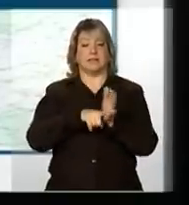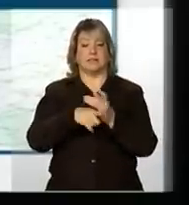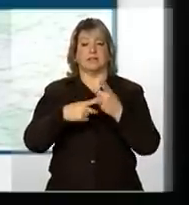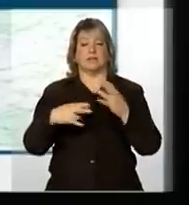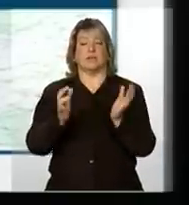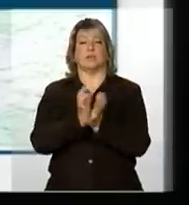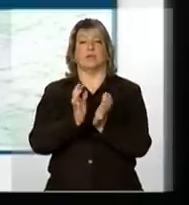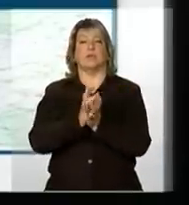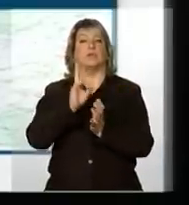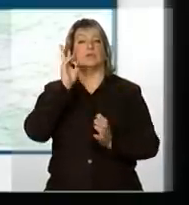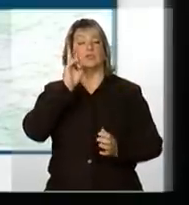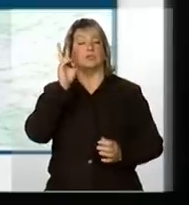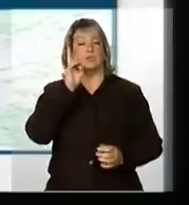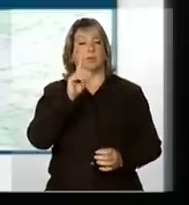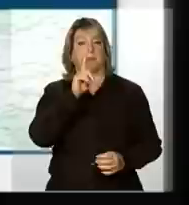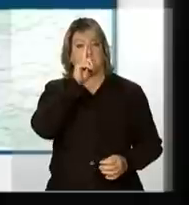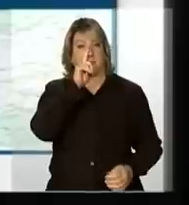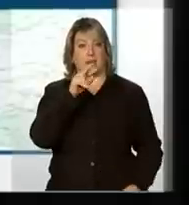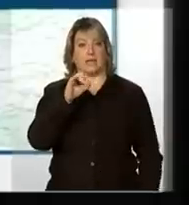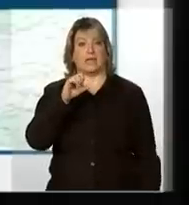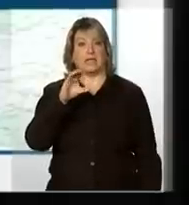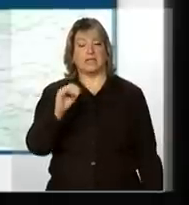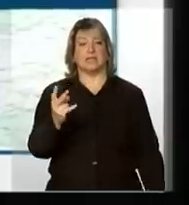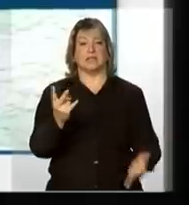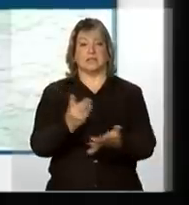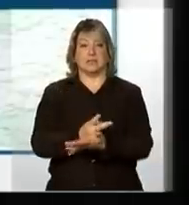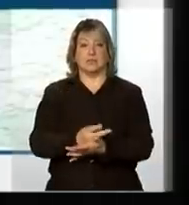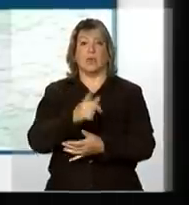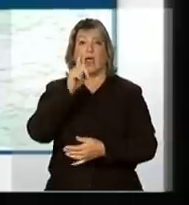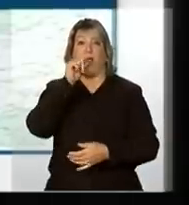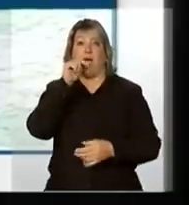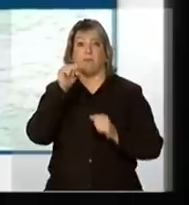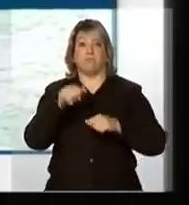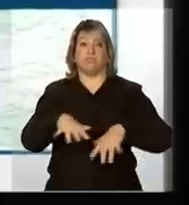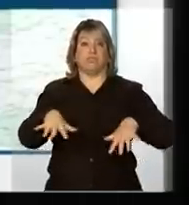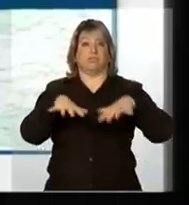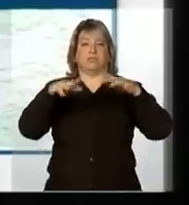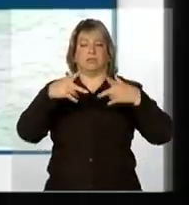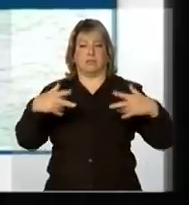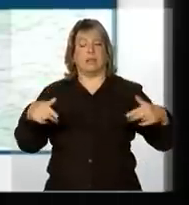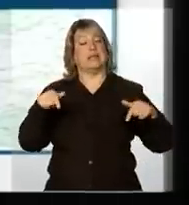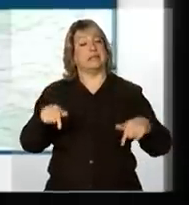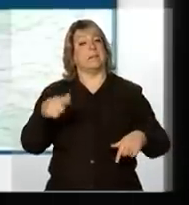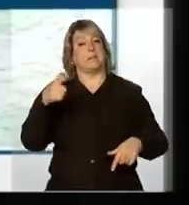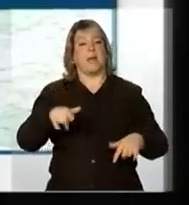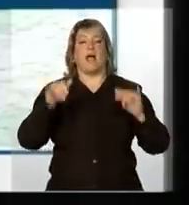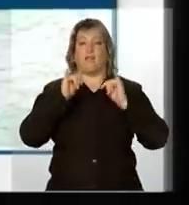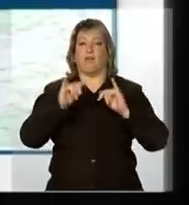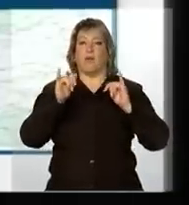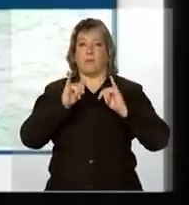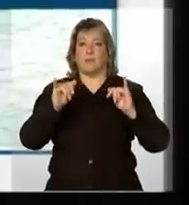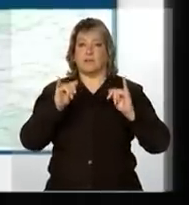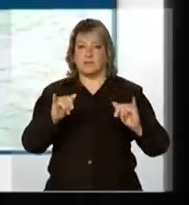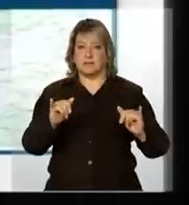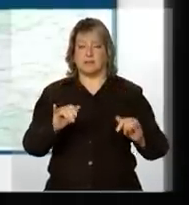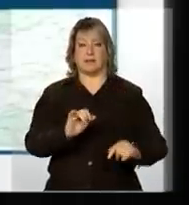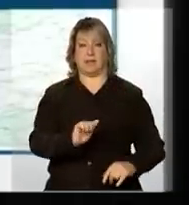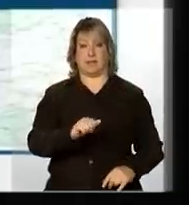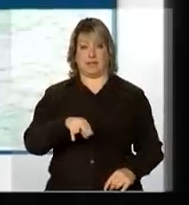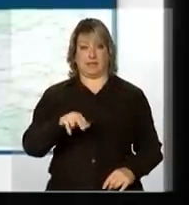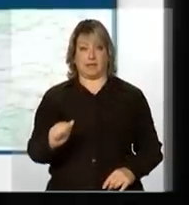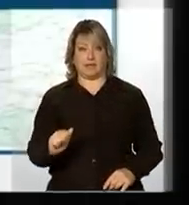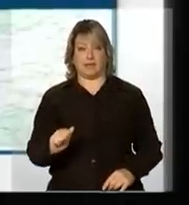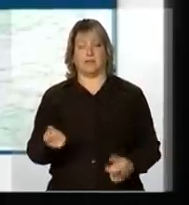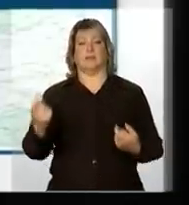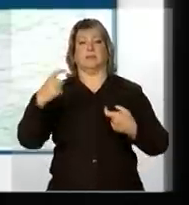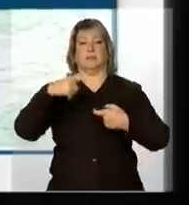sobre os riscos hidrológicos. Isso é mais informação. E, além disso, a Ana, em